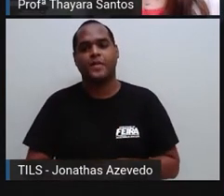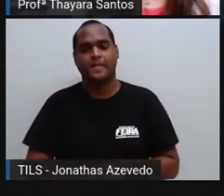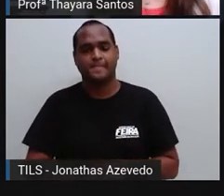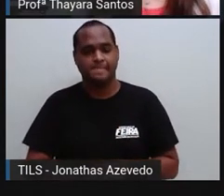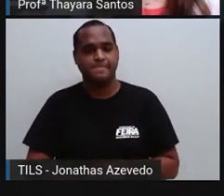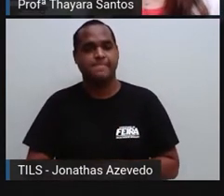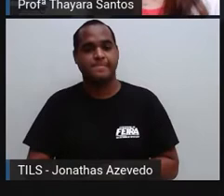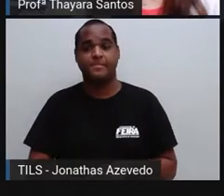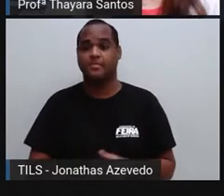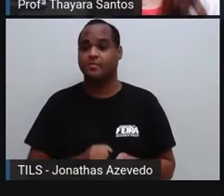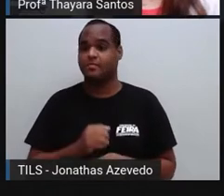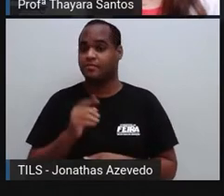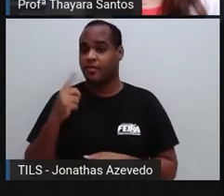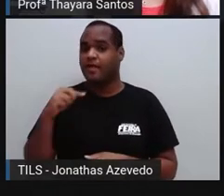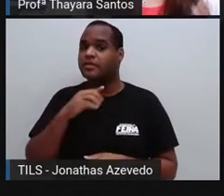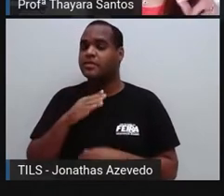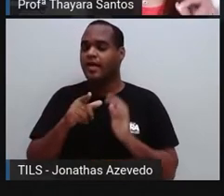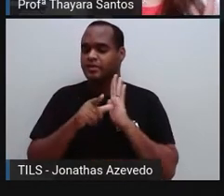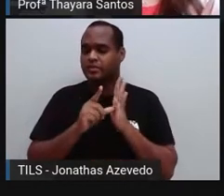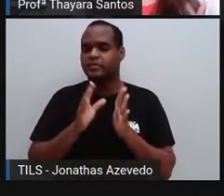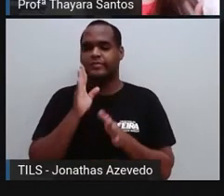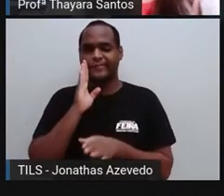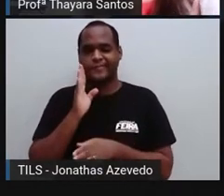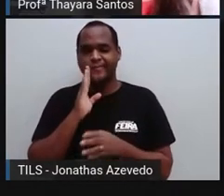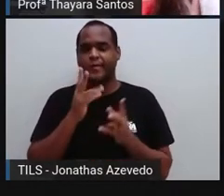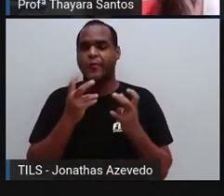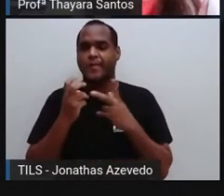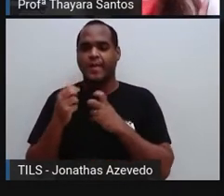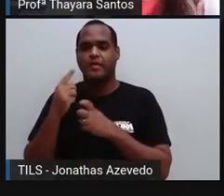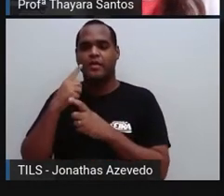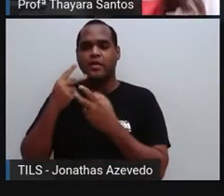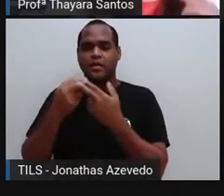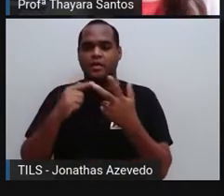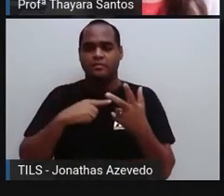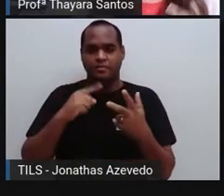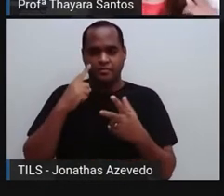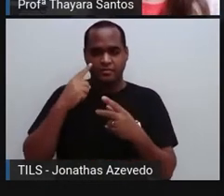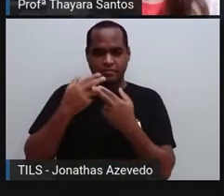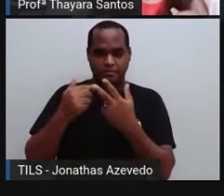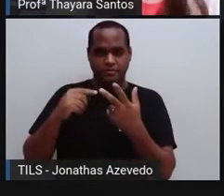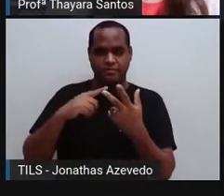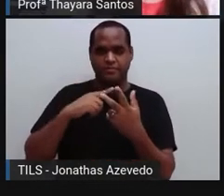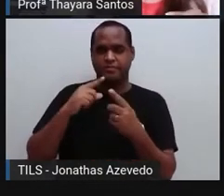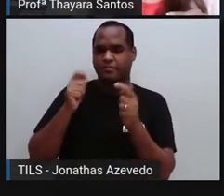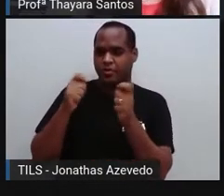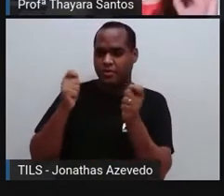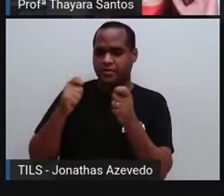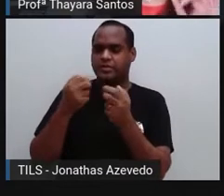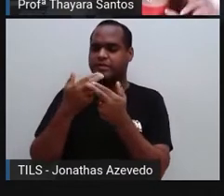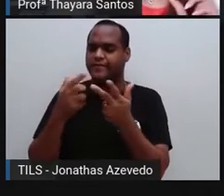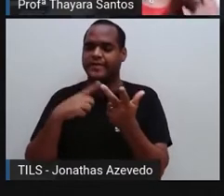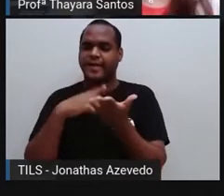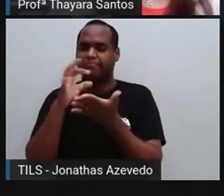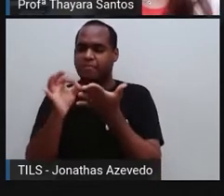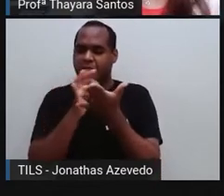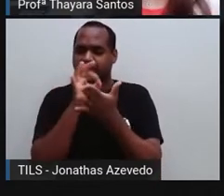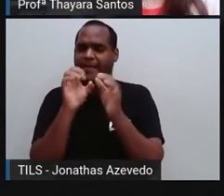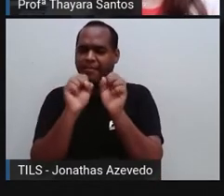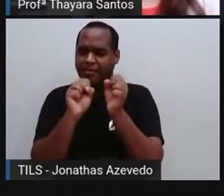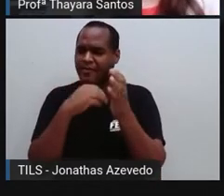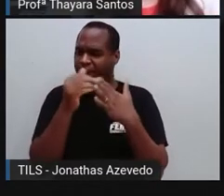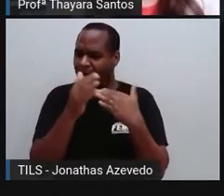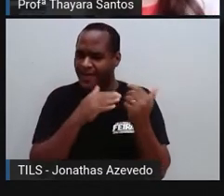E como eu falei antes, quero ver se vocês pegaram esse spoiler aí. Será que os hormônios podem atingir qualquer célula?